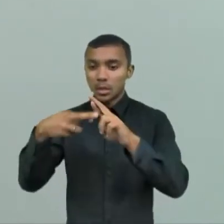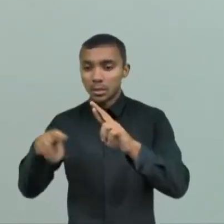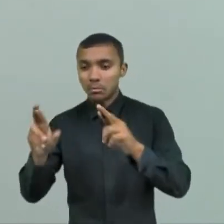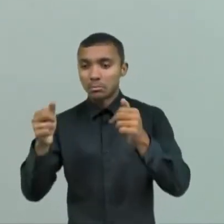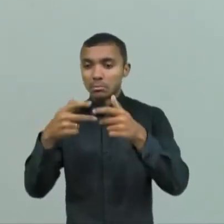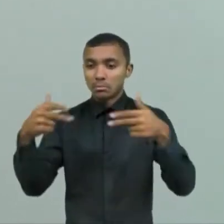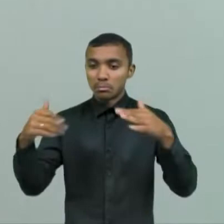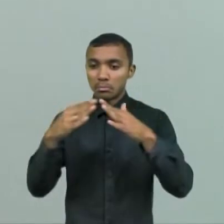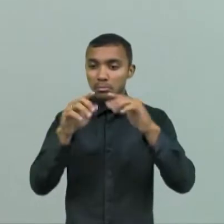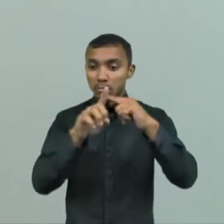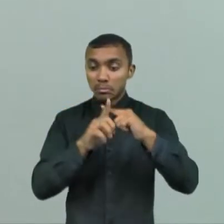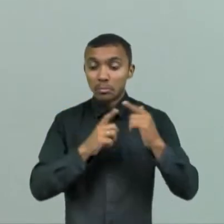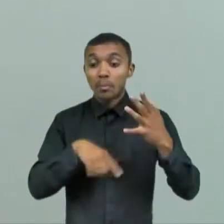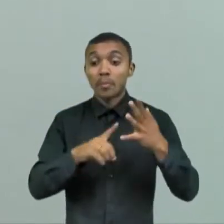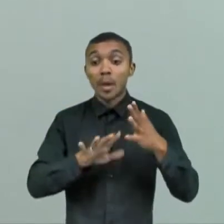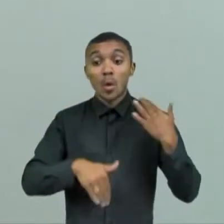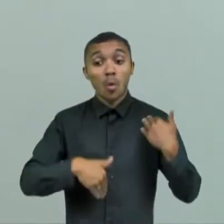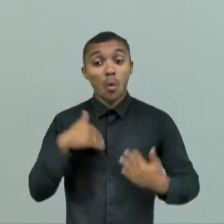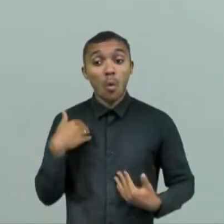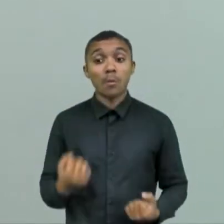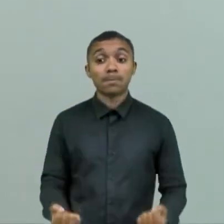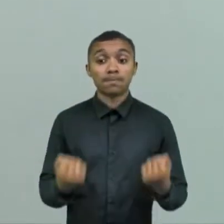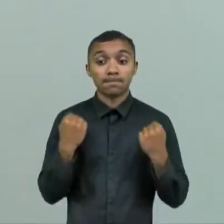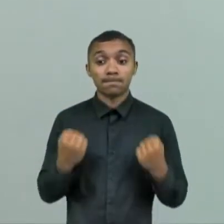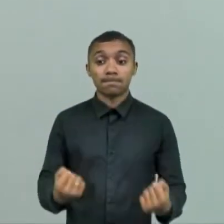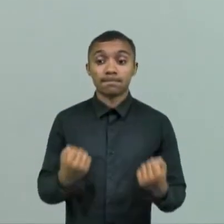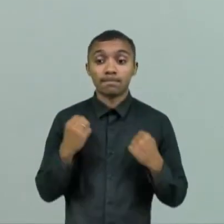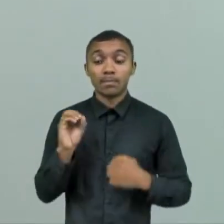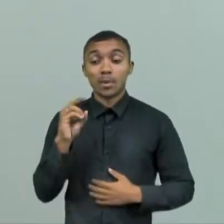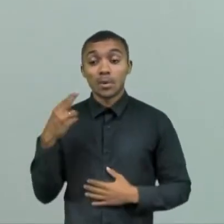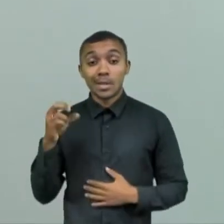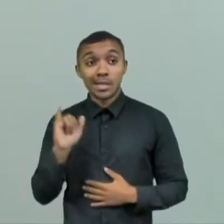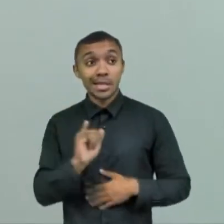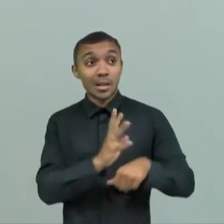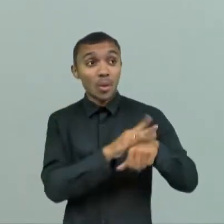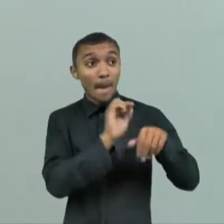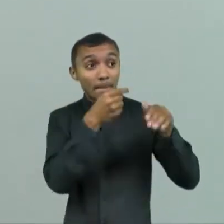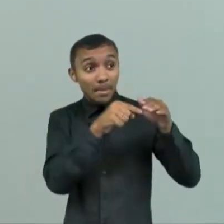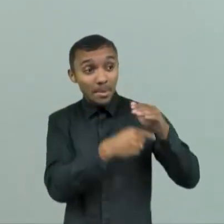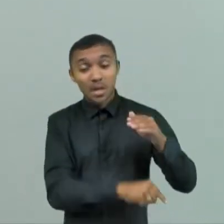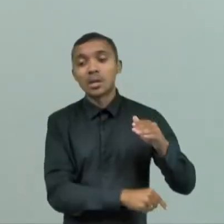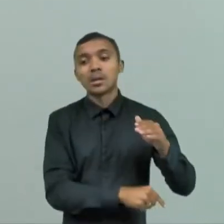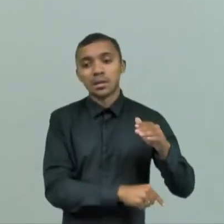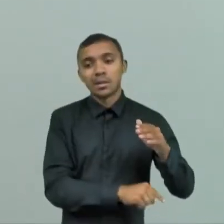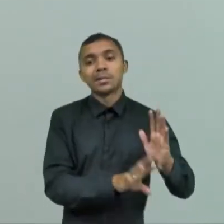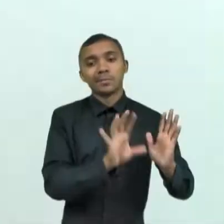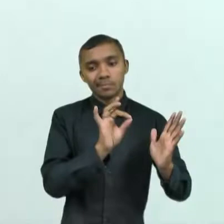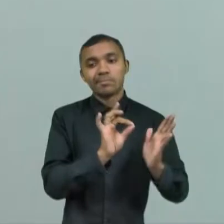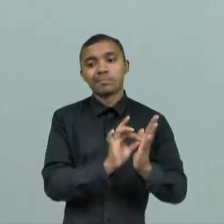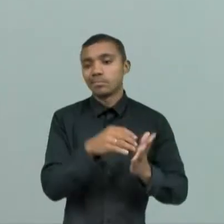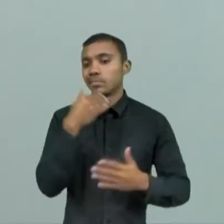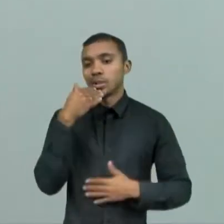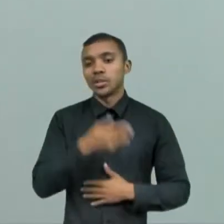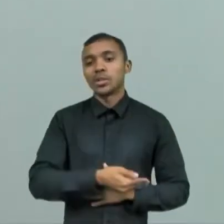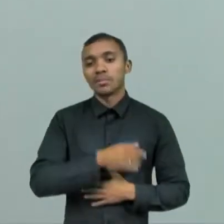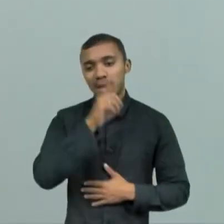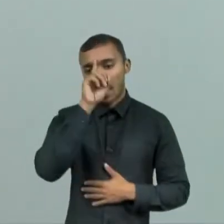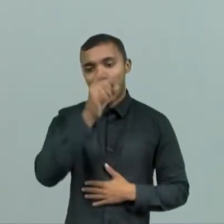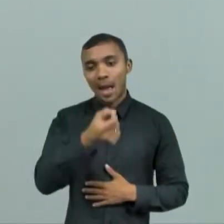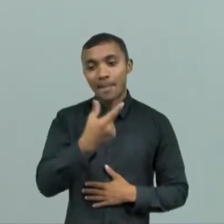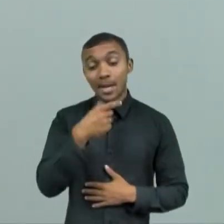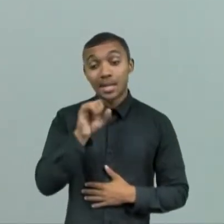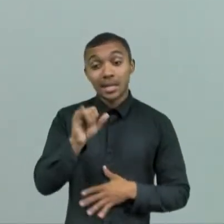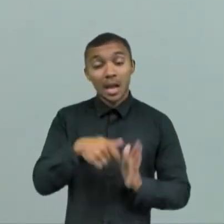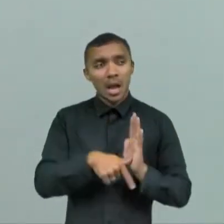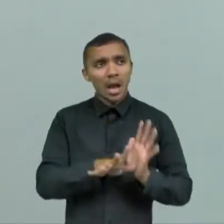atividade física, né? E muitas vezes, dependendo do agravamento da situação, a gente precisa realmente entrar com medicação. Se começar a sentir